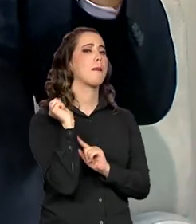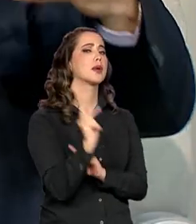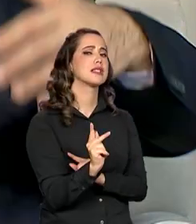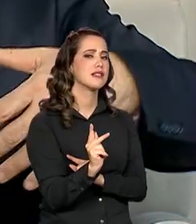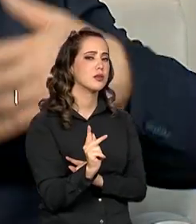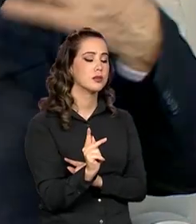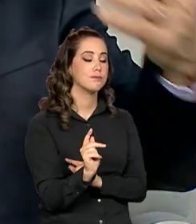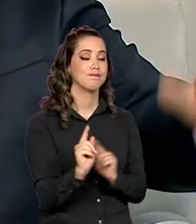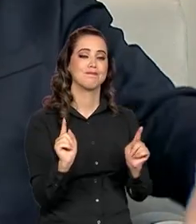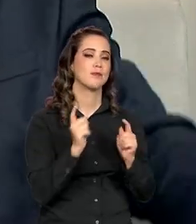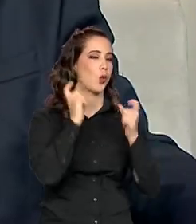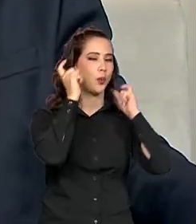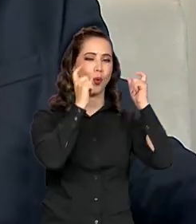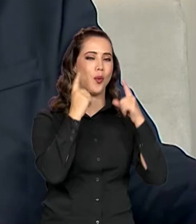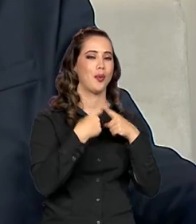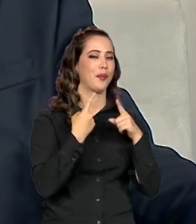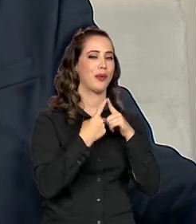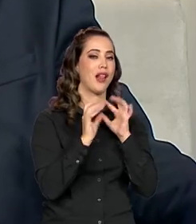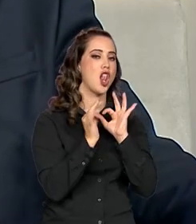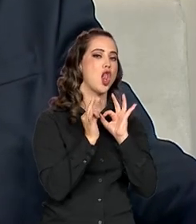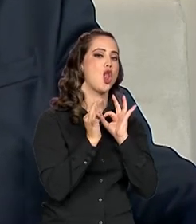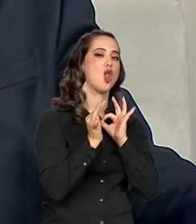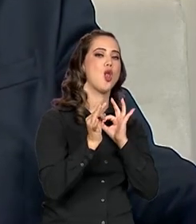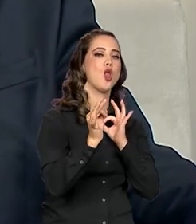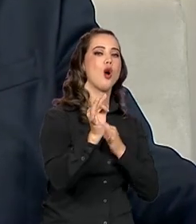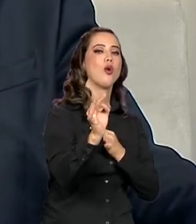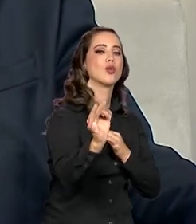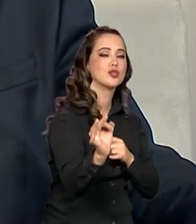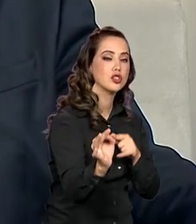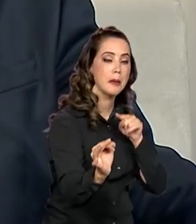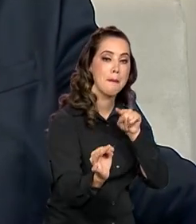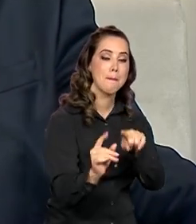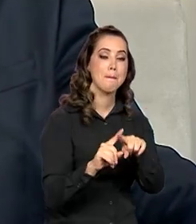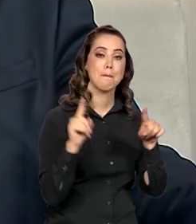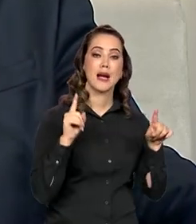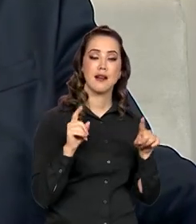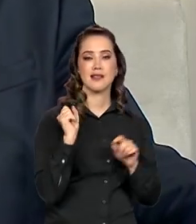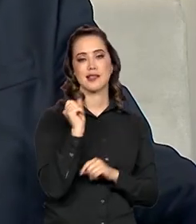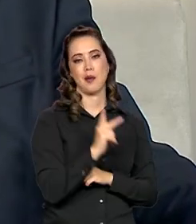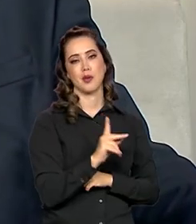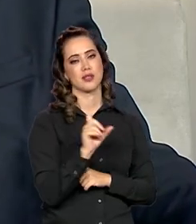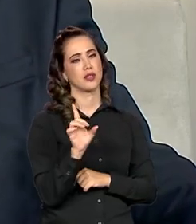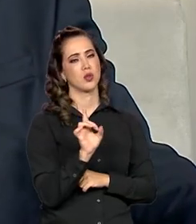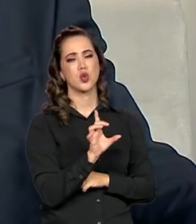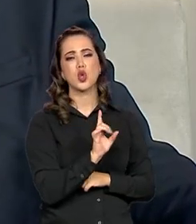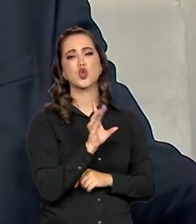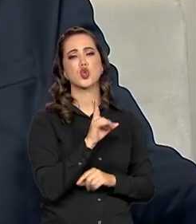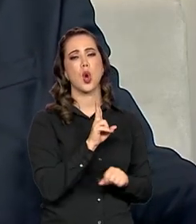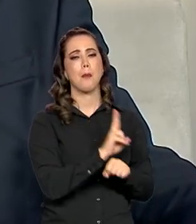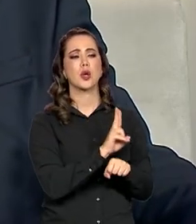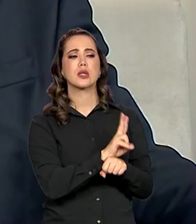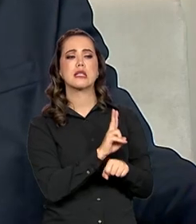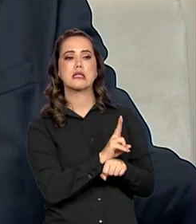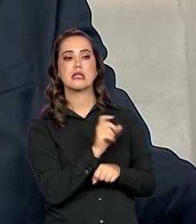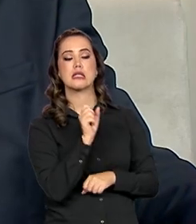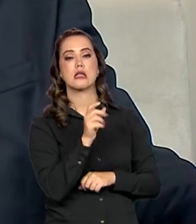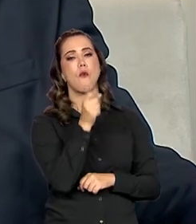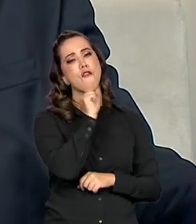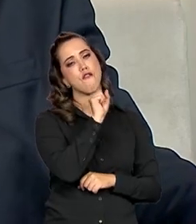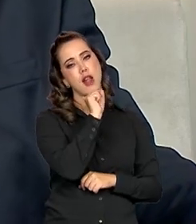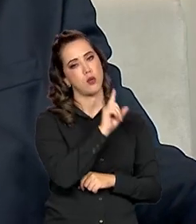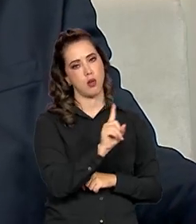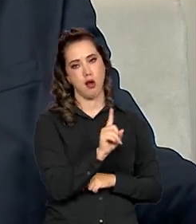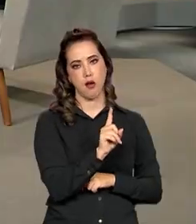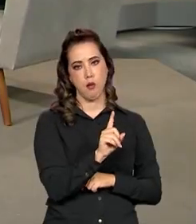distante que ele pensa que está muito distante. Mas a Previdência, ela não traz a proteção somente na velhice,